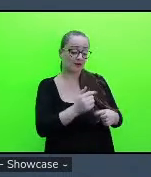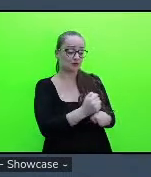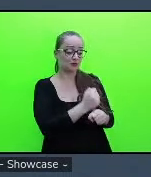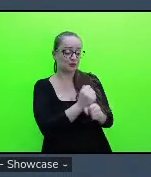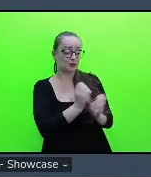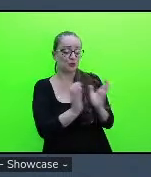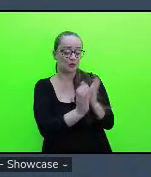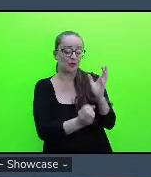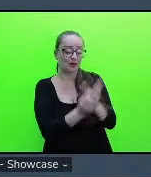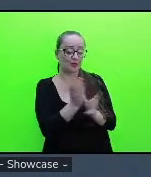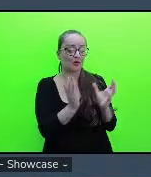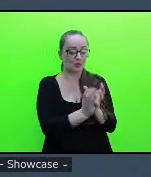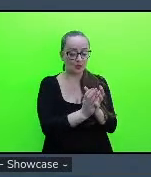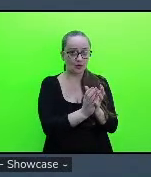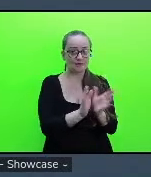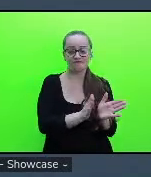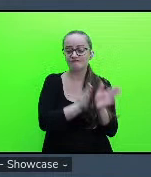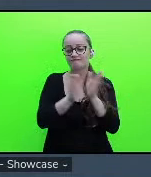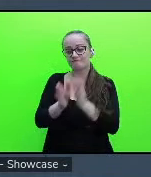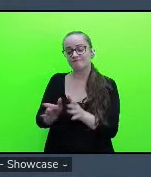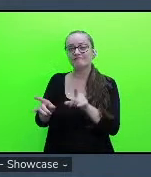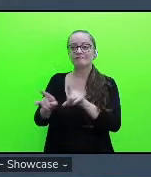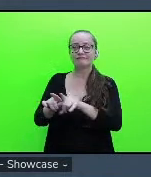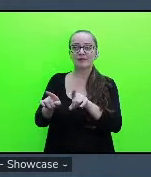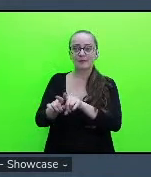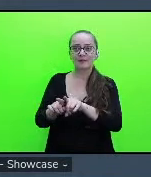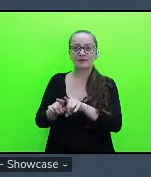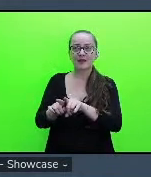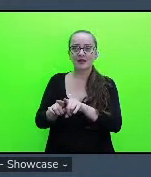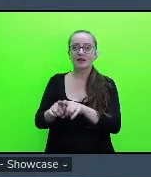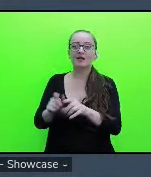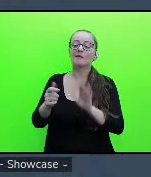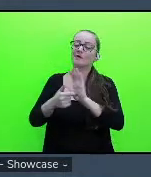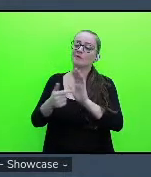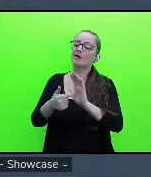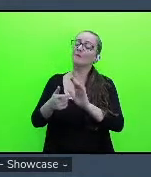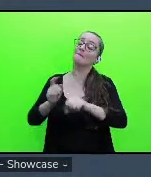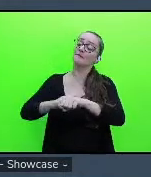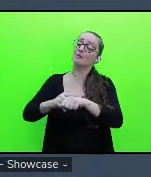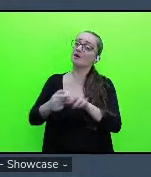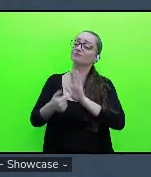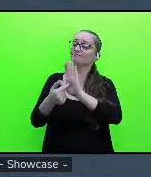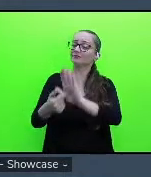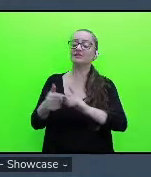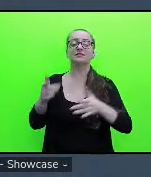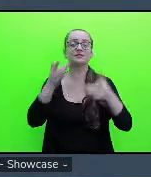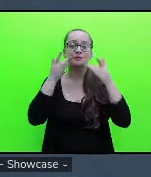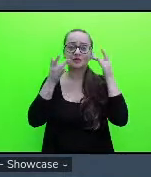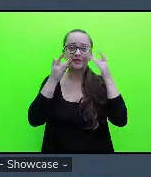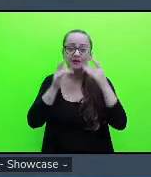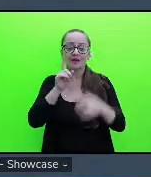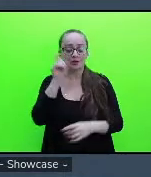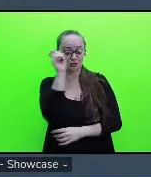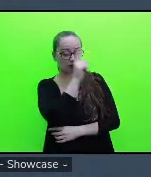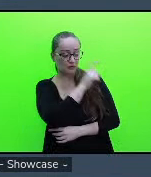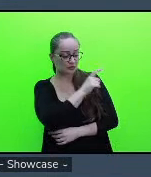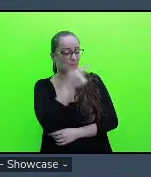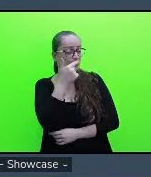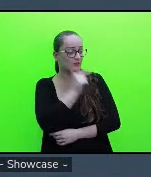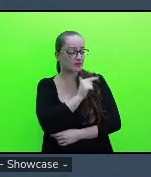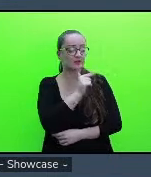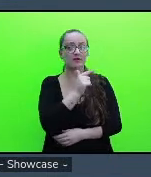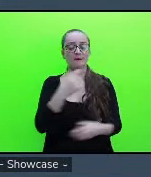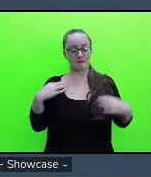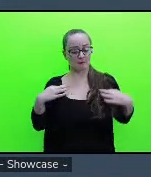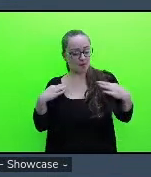a criação dele até a apresentação das peças seja a dificuldade de conseguir figurinos